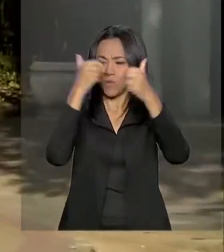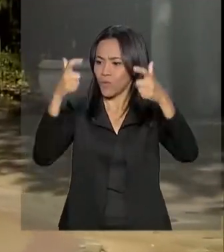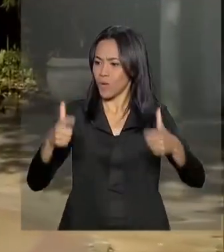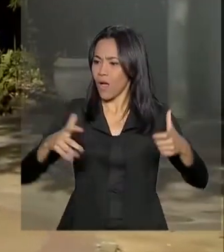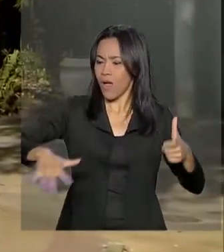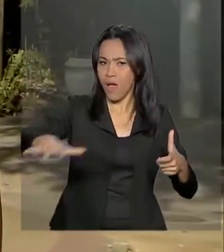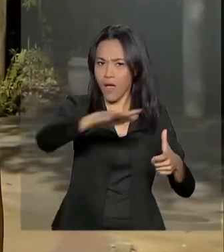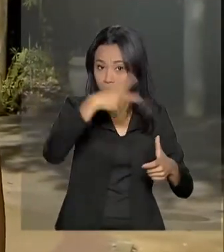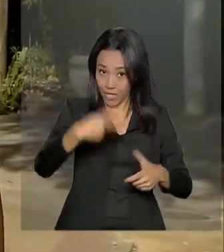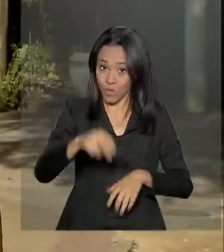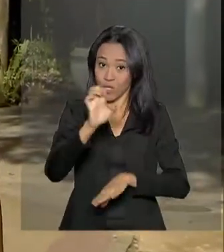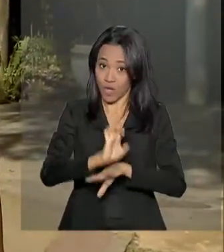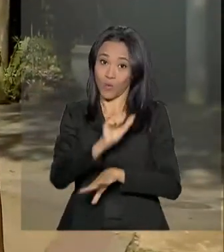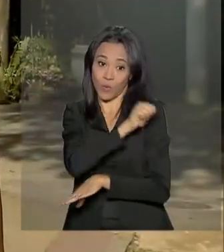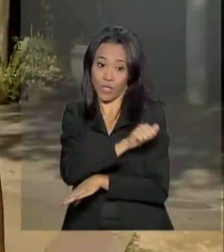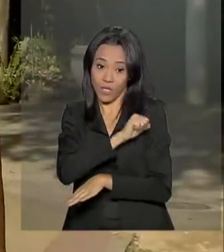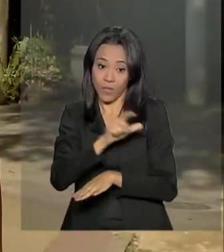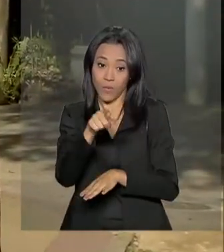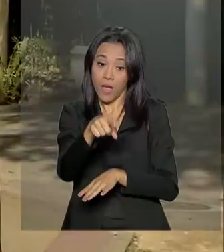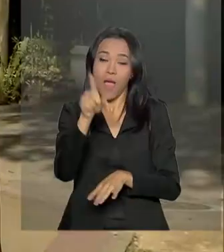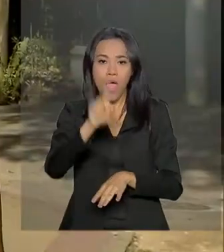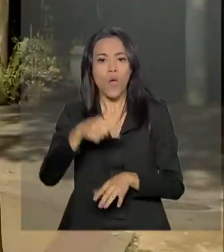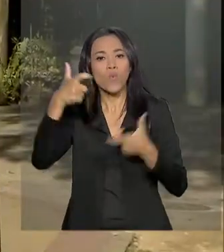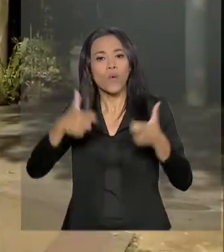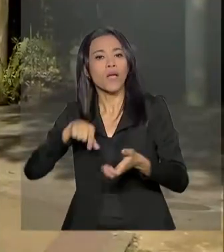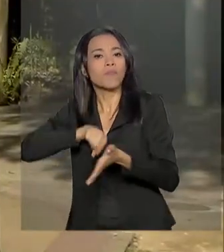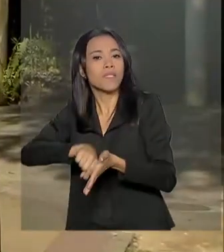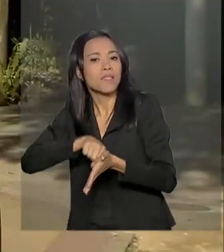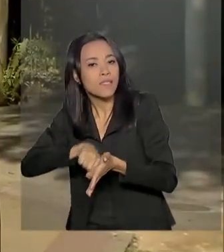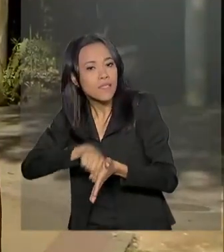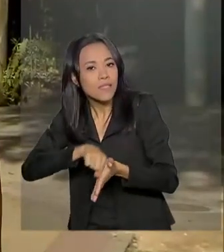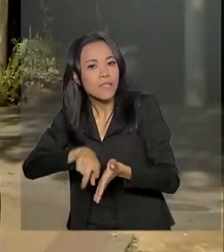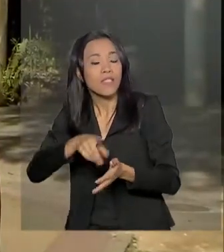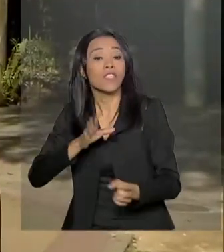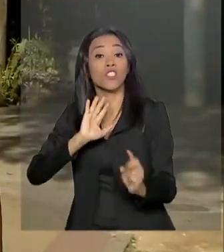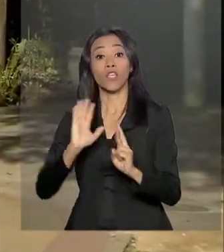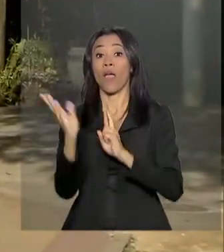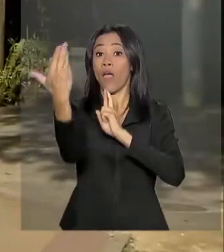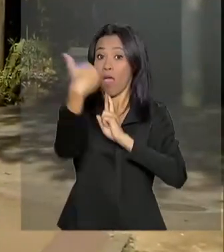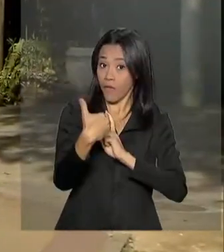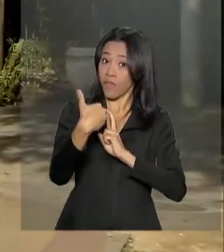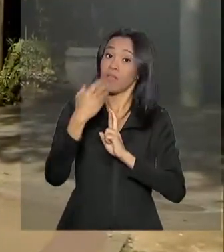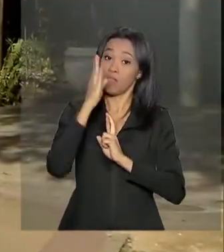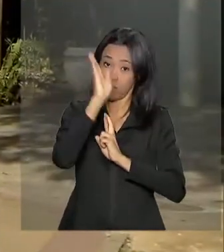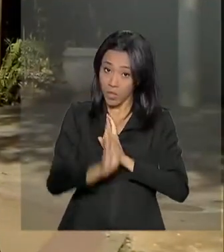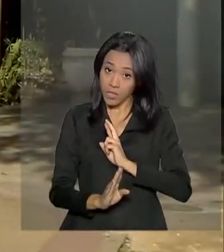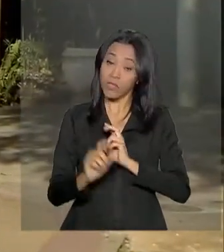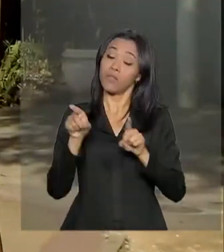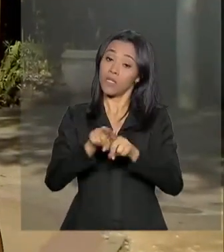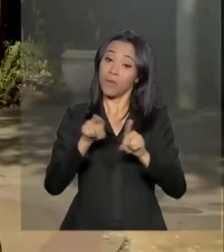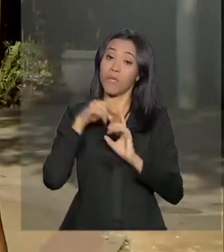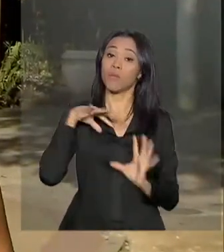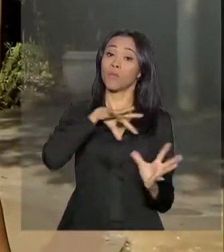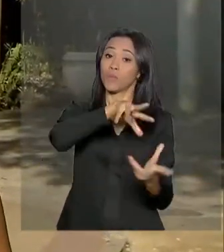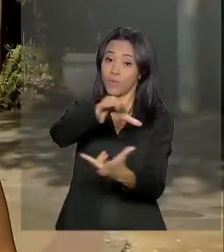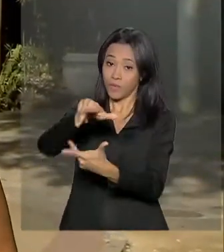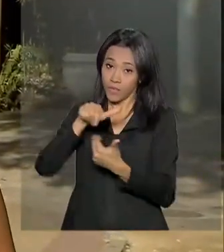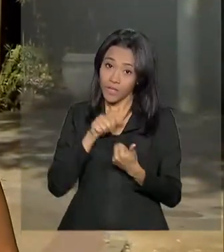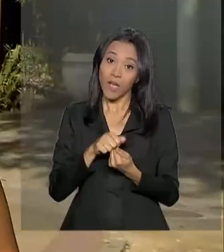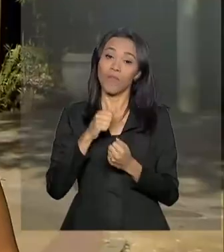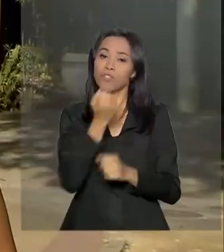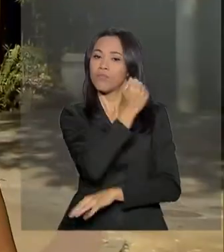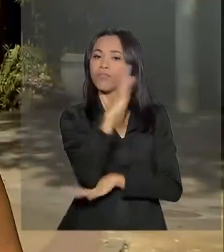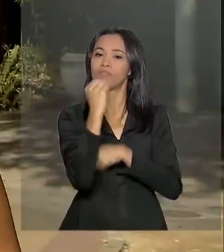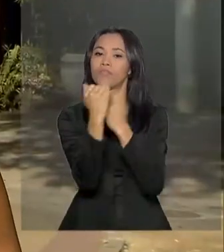Jardim Botânico do Rio de Janeiro é uma instituição de pesquisa e de referência nacional e internacional no conhecimento da flora